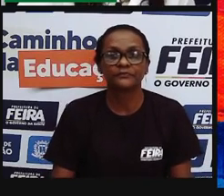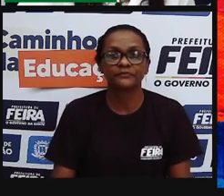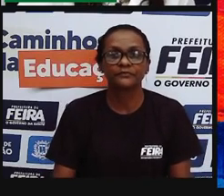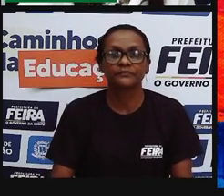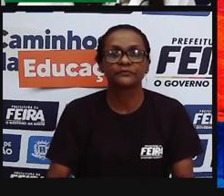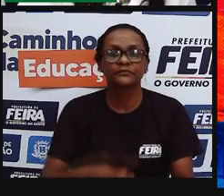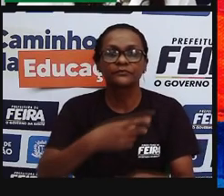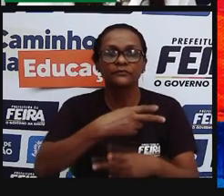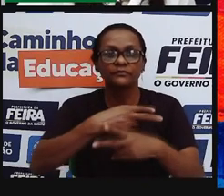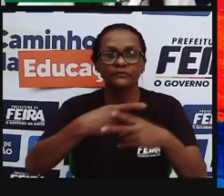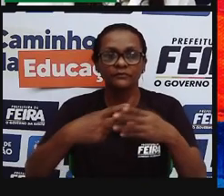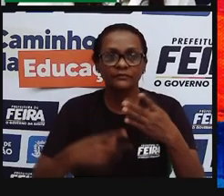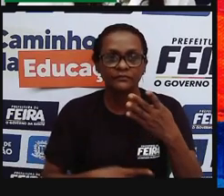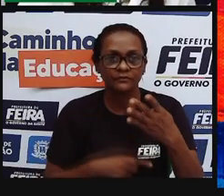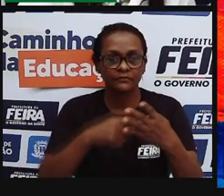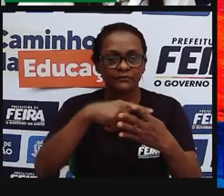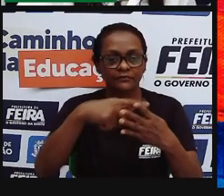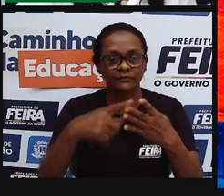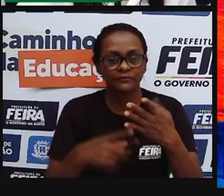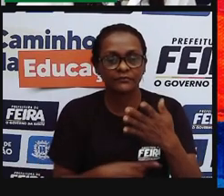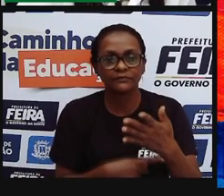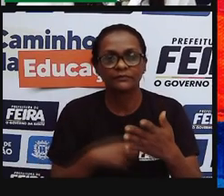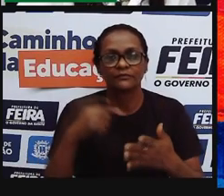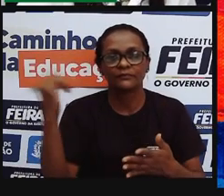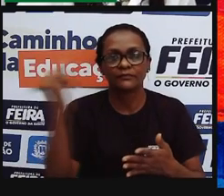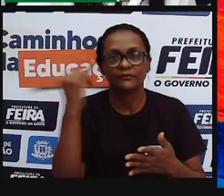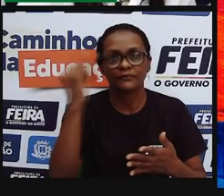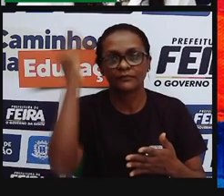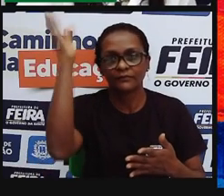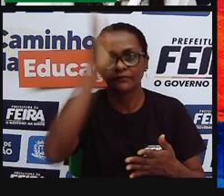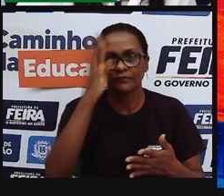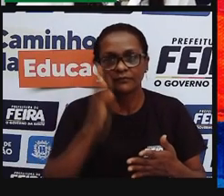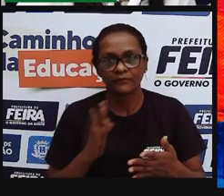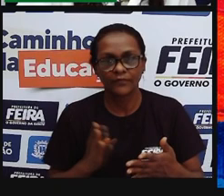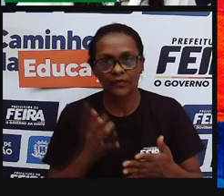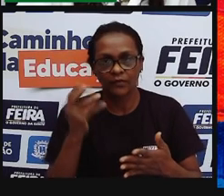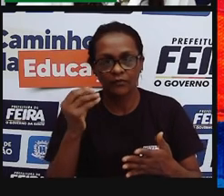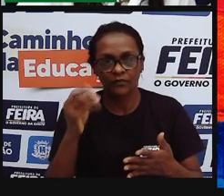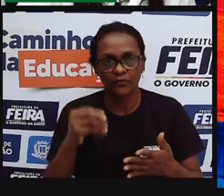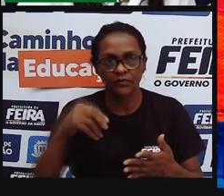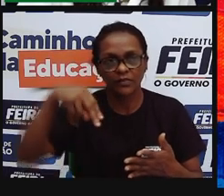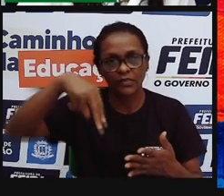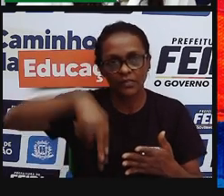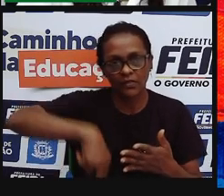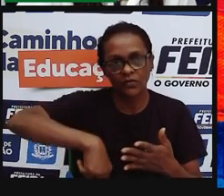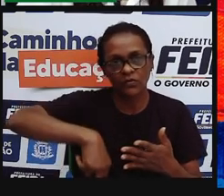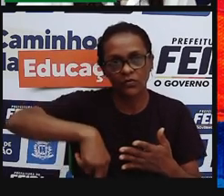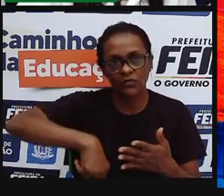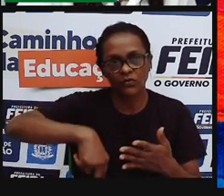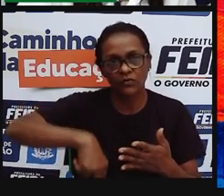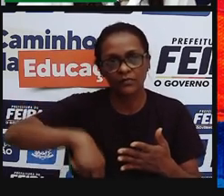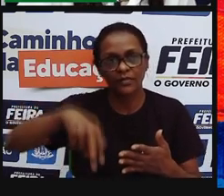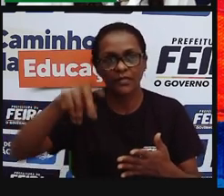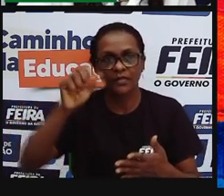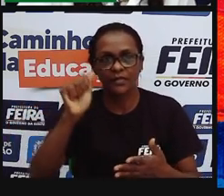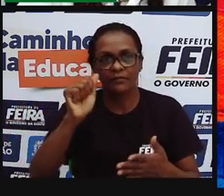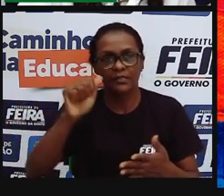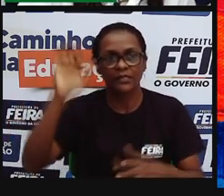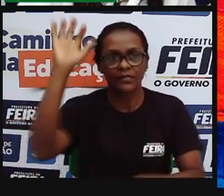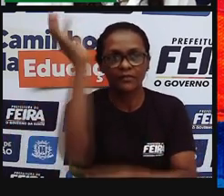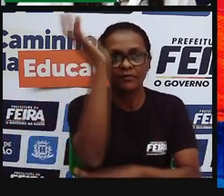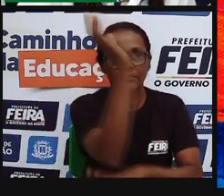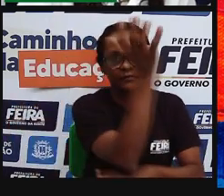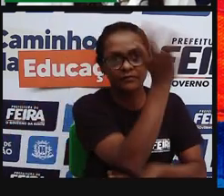brasileiros, né, floresta amazônica, a zona de cocais, que está aqui nessa região, a